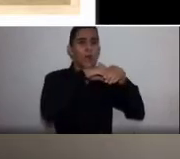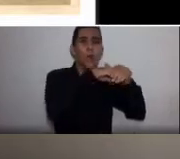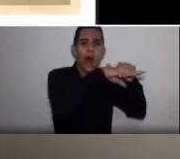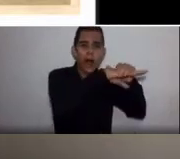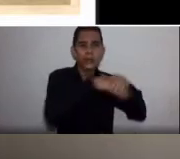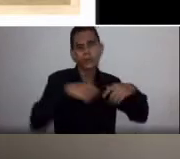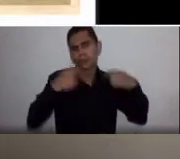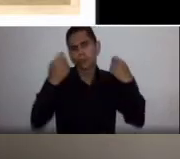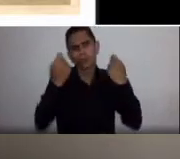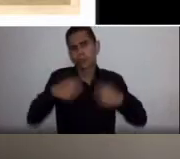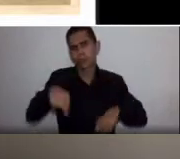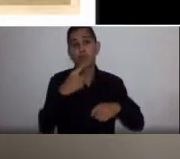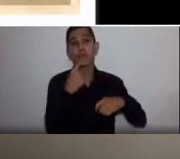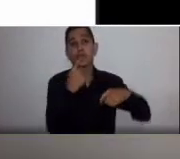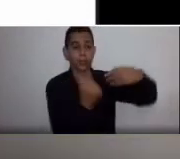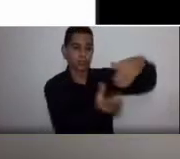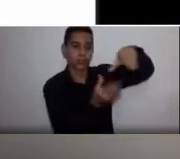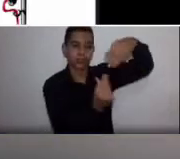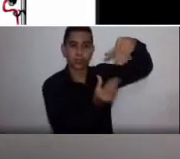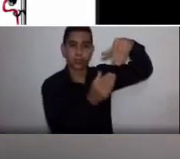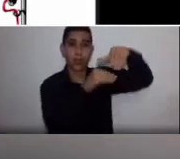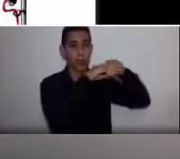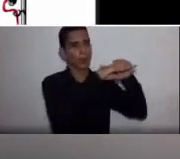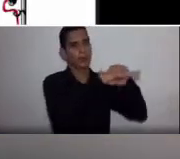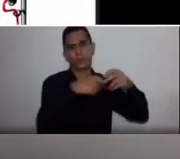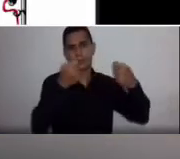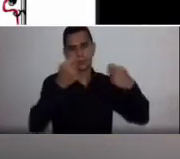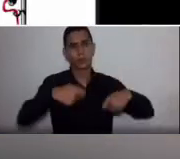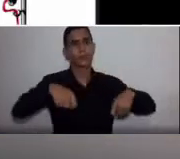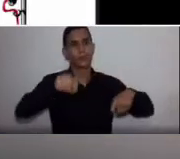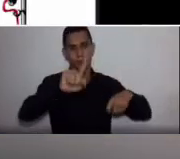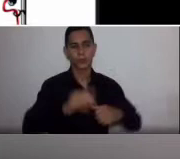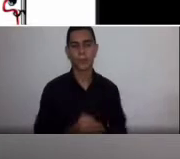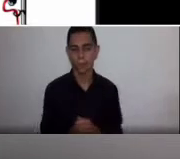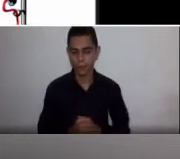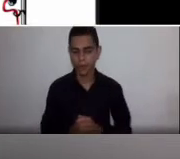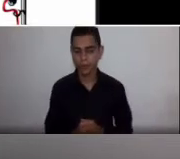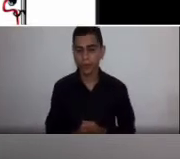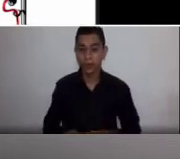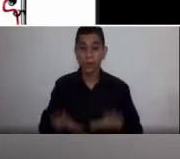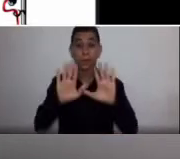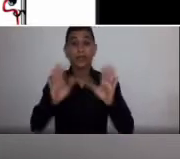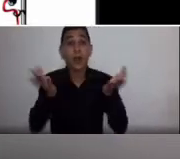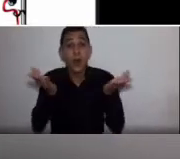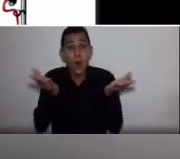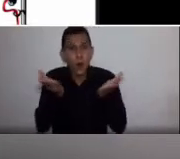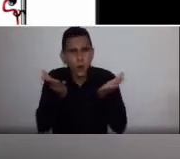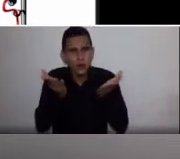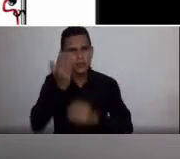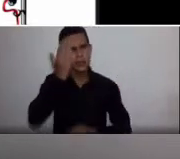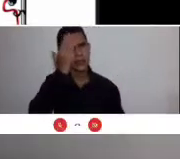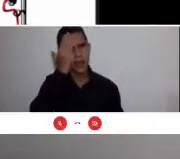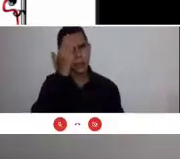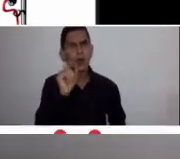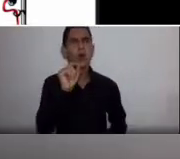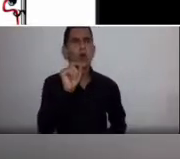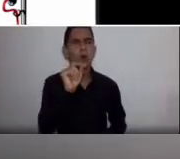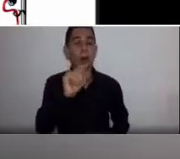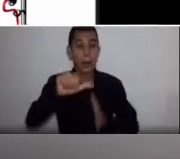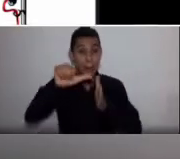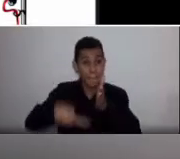preservar o sangue. O que a gente sabe é que o primeiro banco de sangue existente no mundo